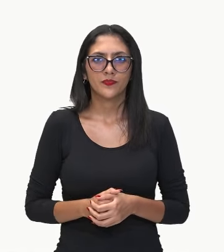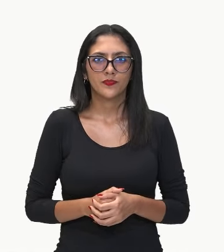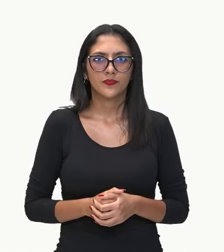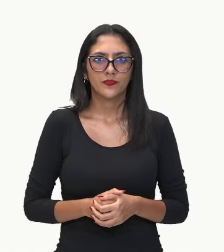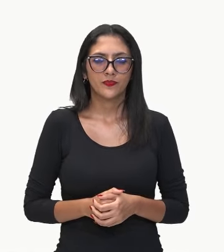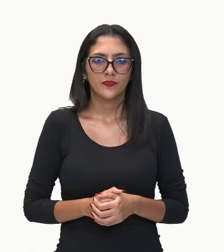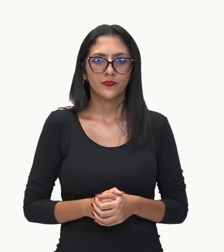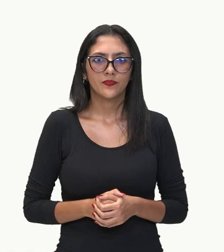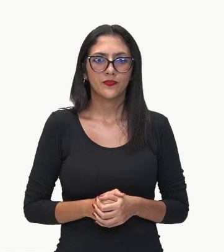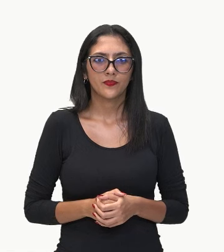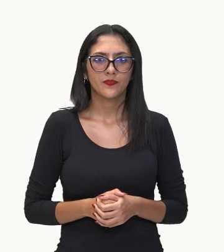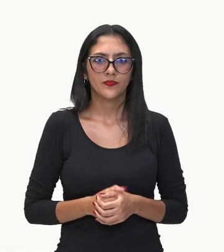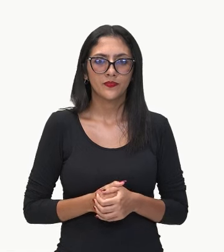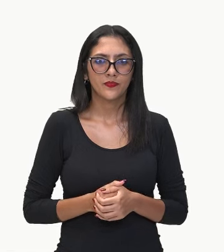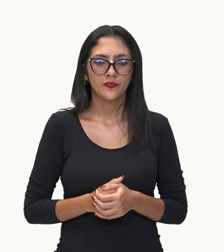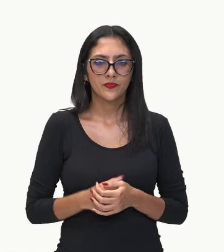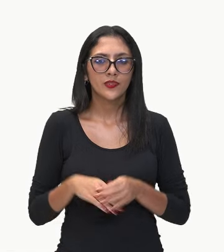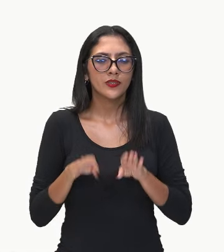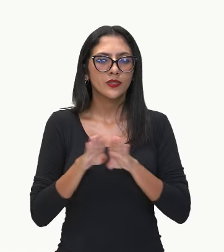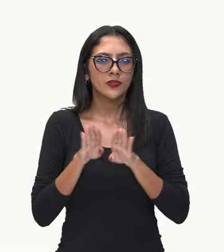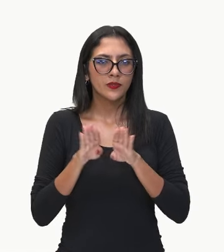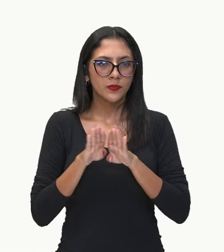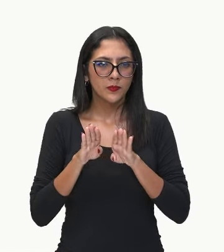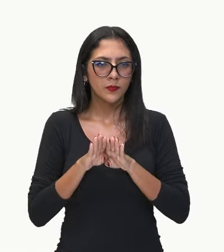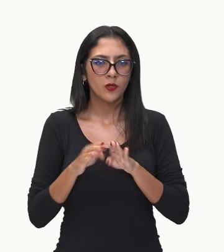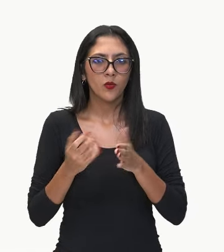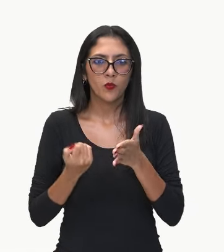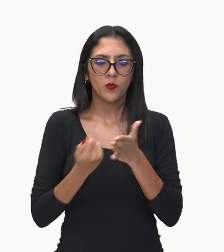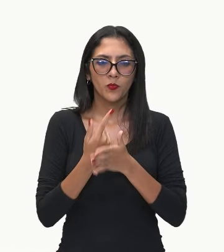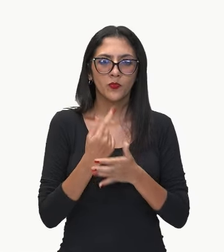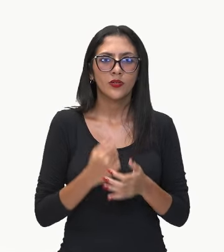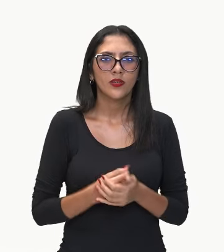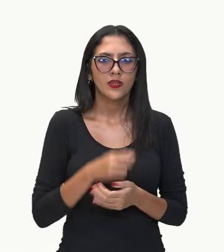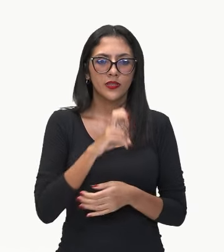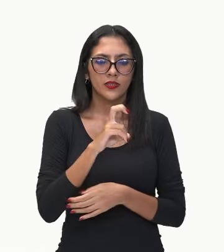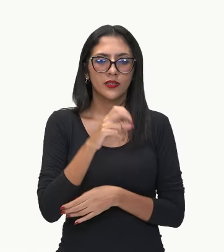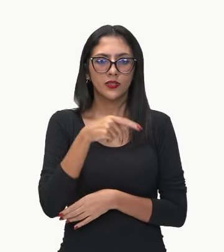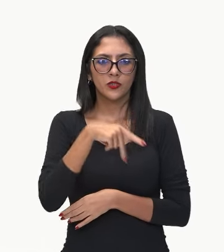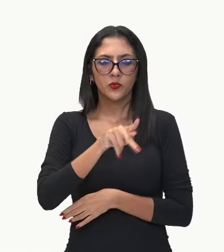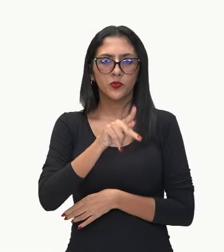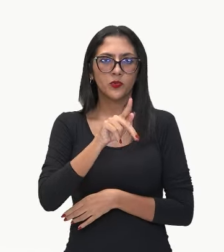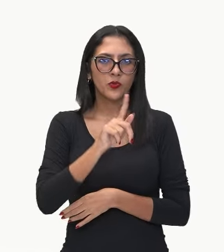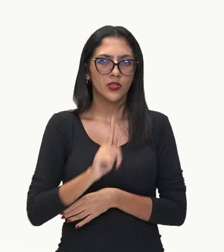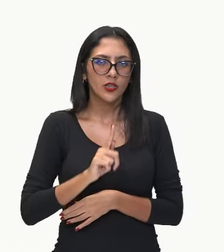E ela comprou cinco quilos de frango.